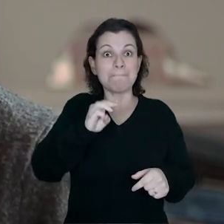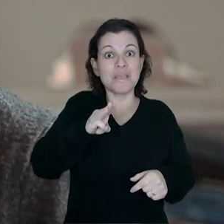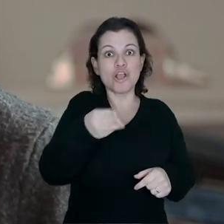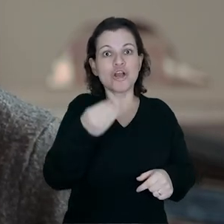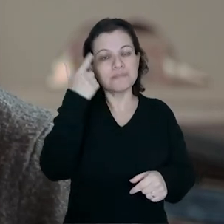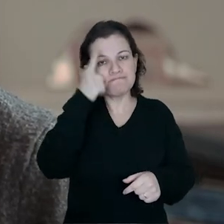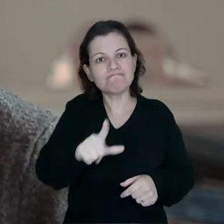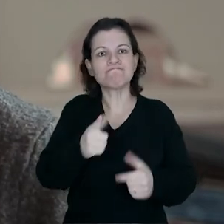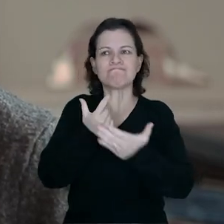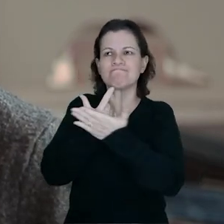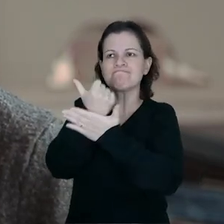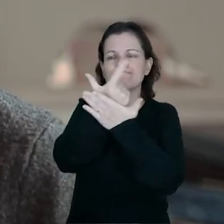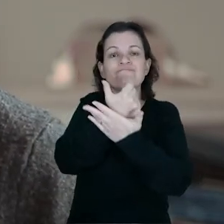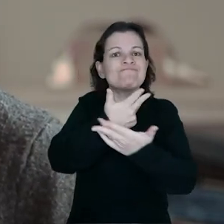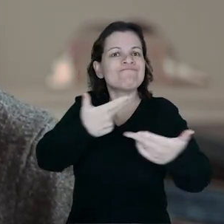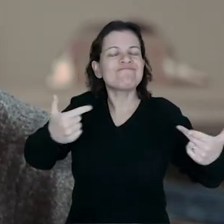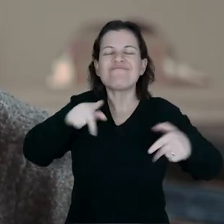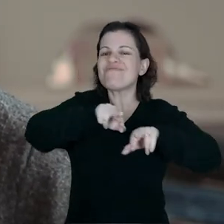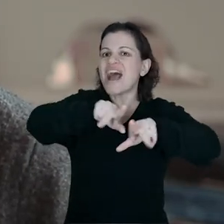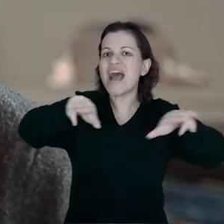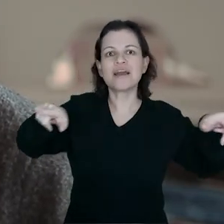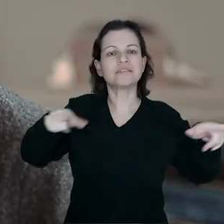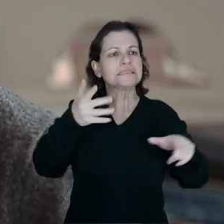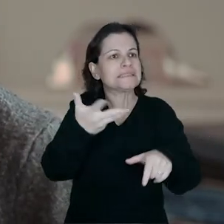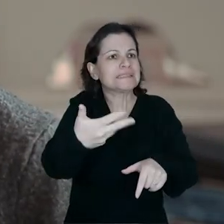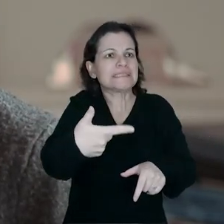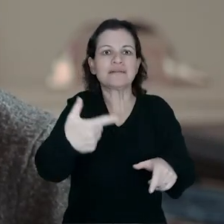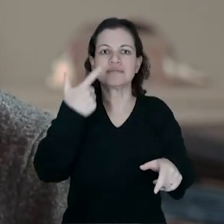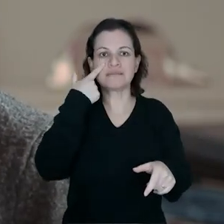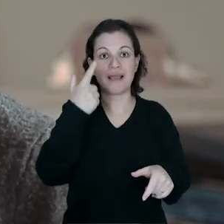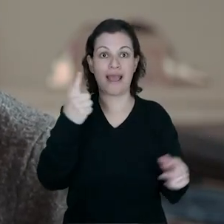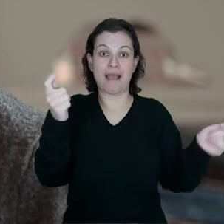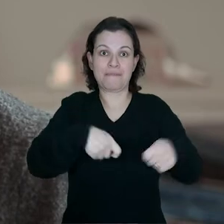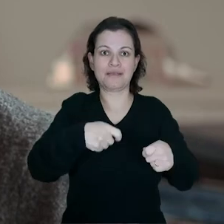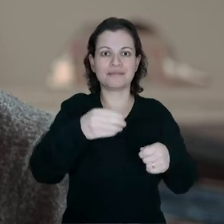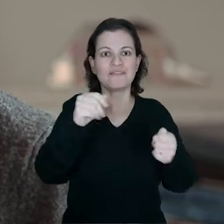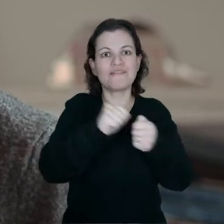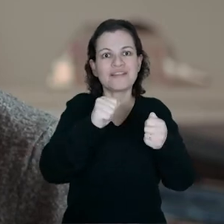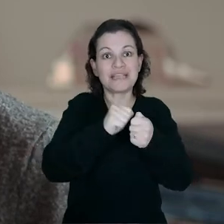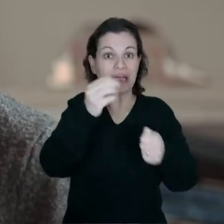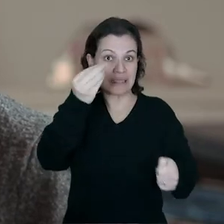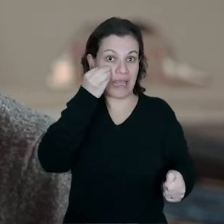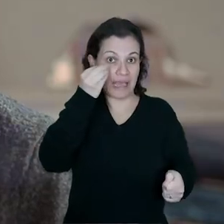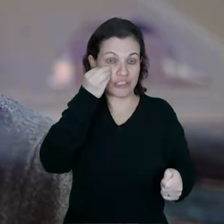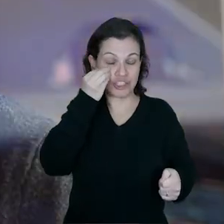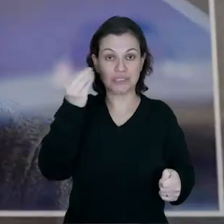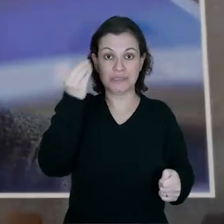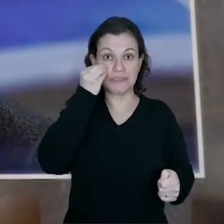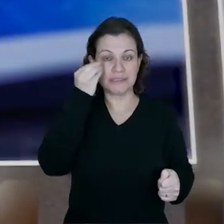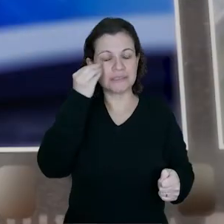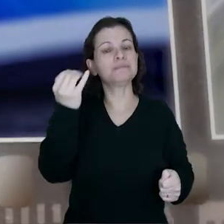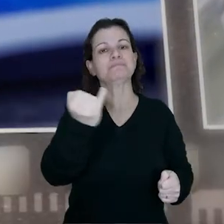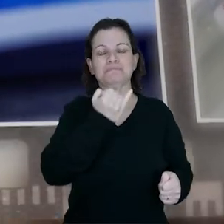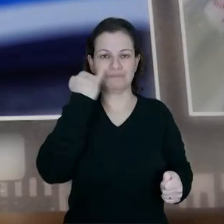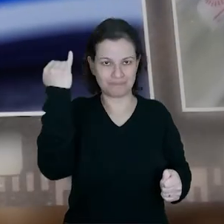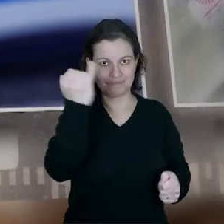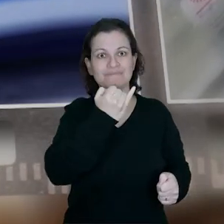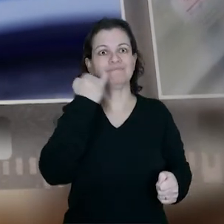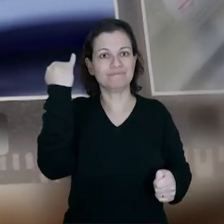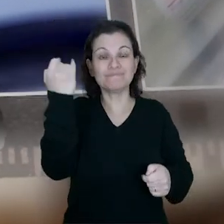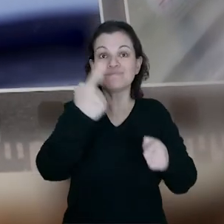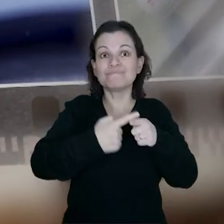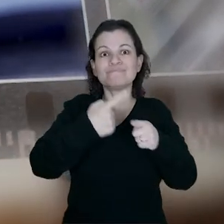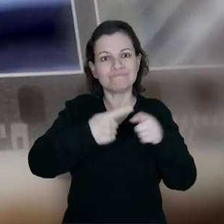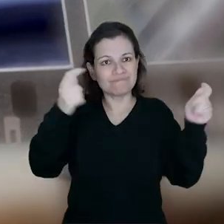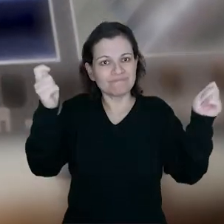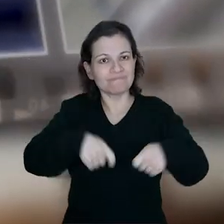permitiu que a gente adquirisse diversos equipamentos que vão acelerar a nossa capacidade de realizar testes. Os testes são muito importantes,